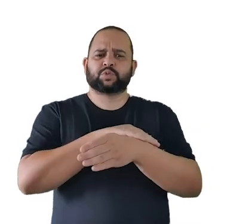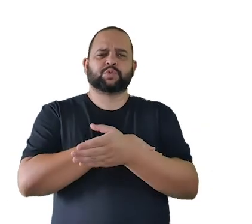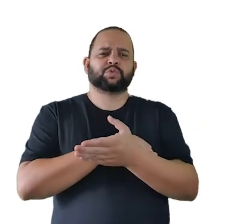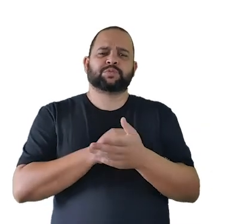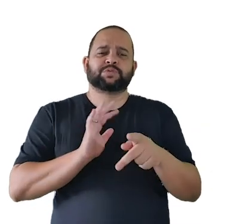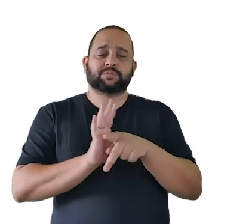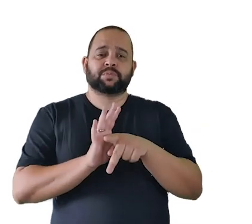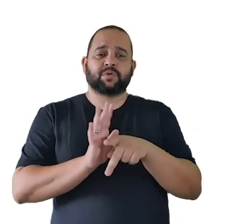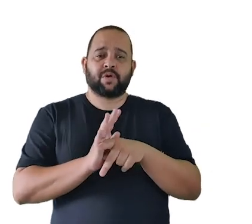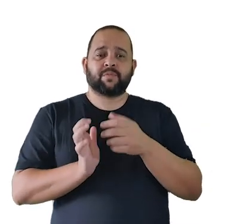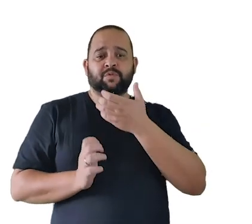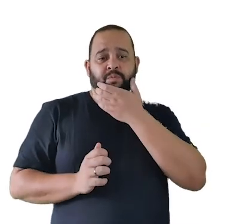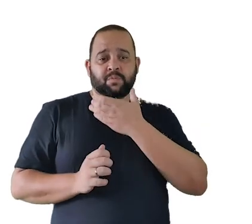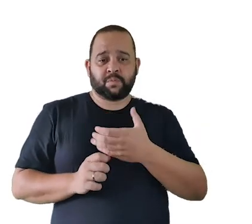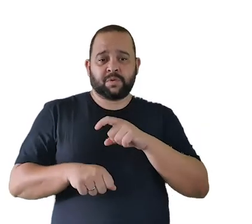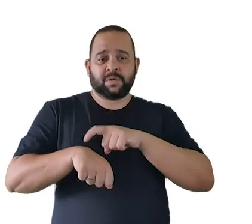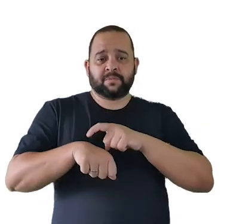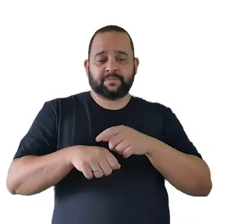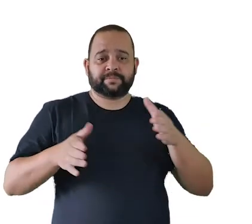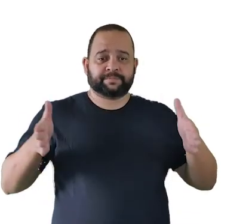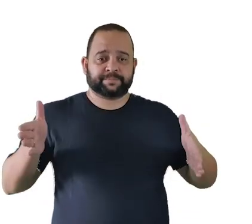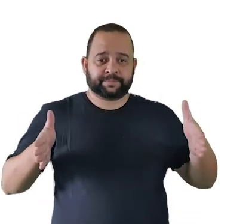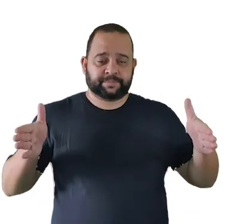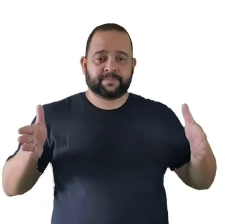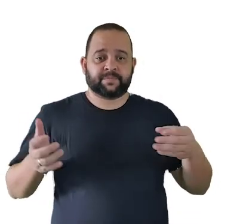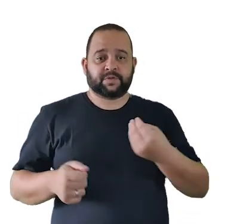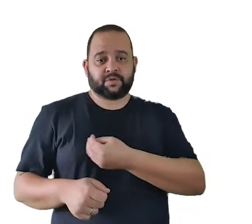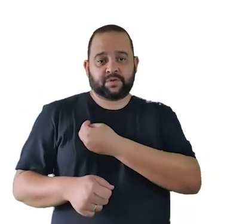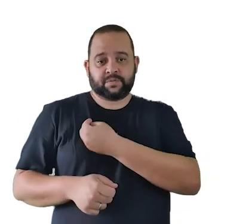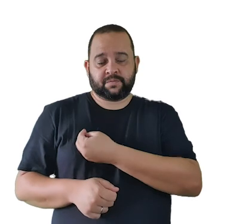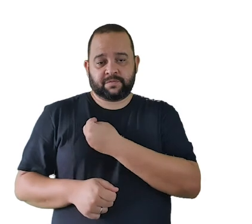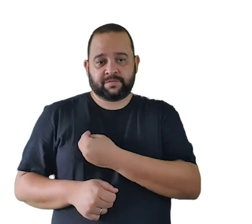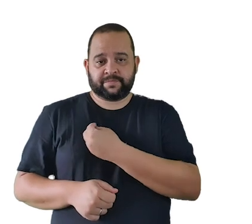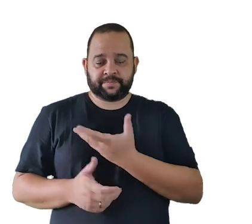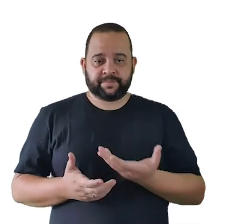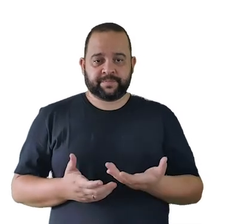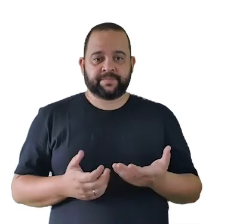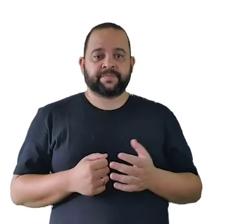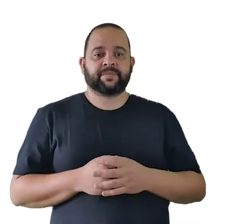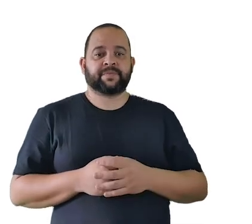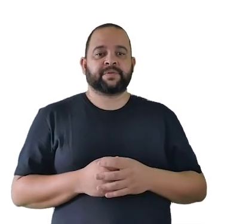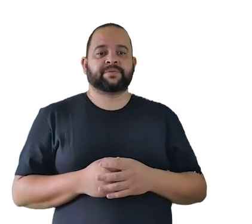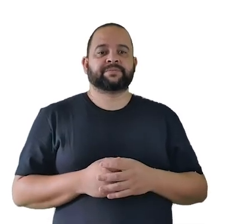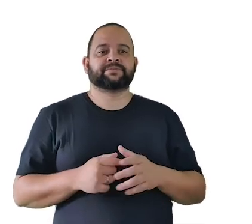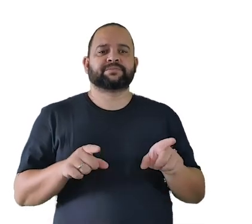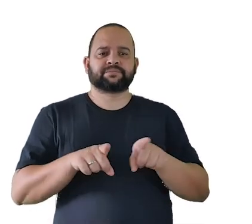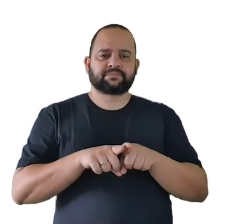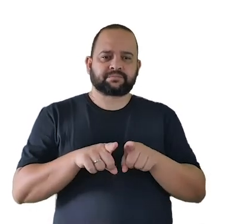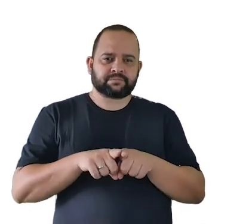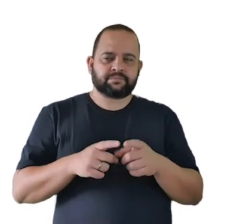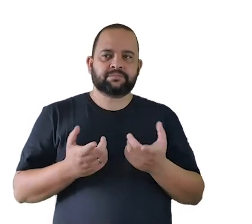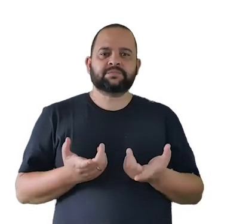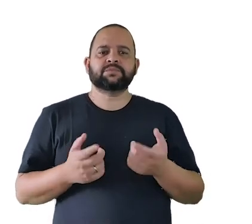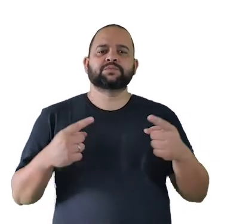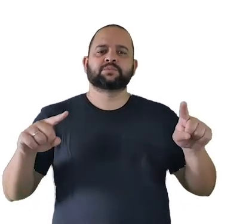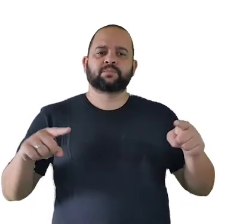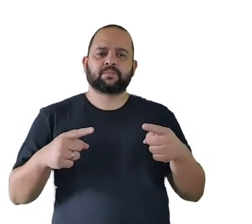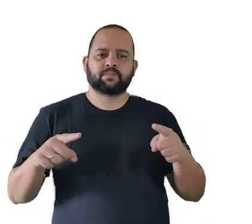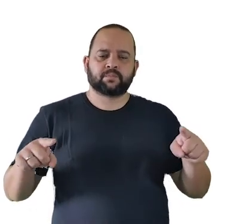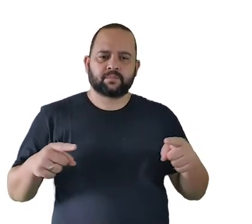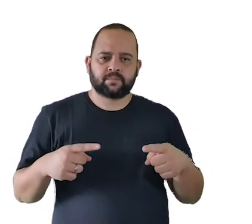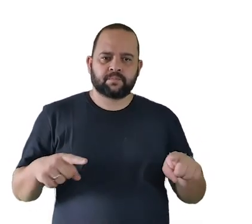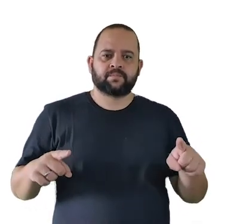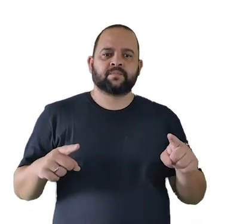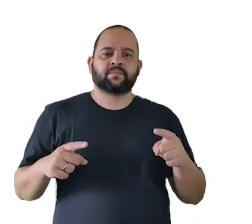desse repertório desse momento que a gente vive esses carols essas músicas de